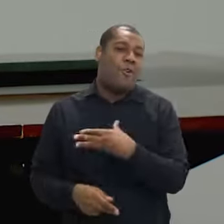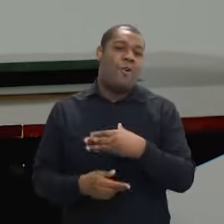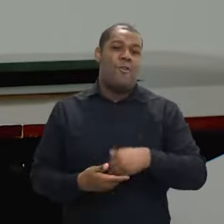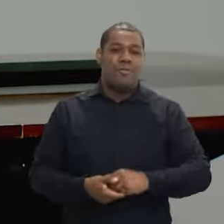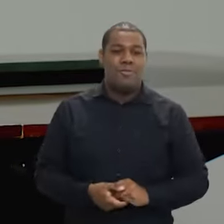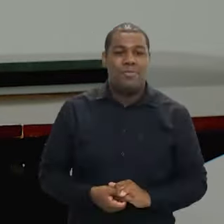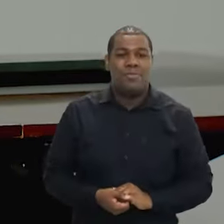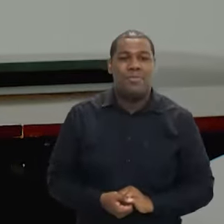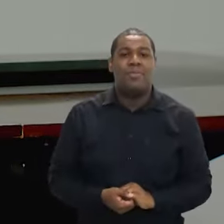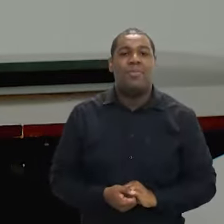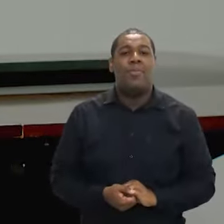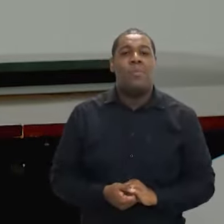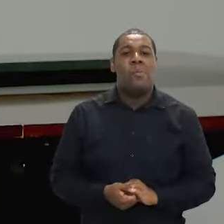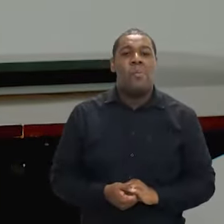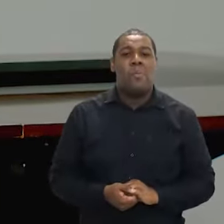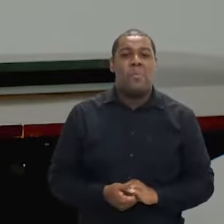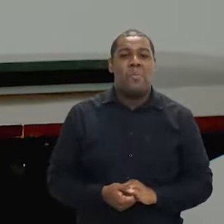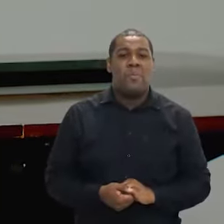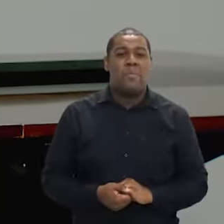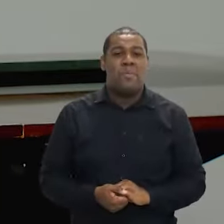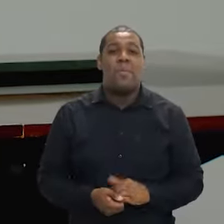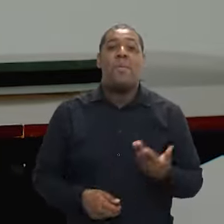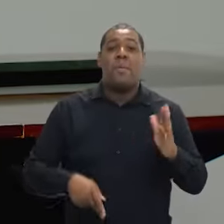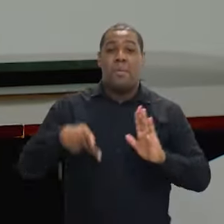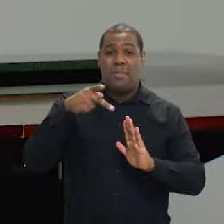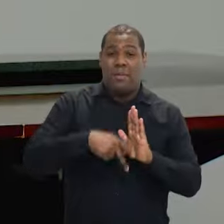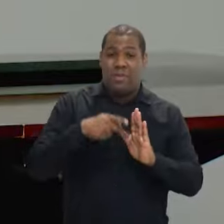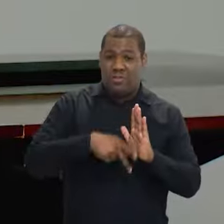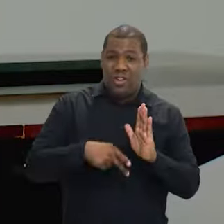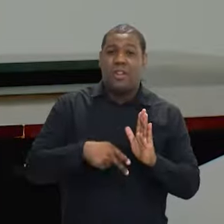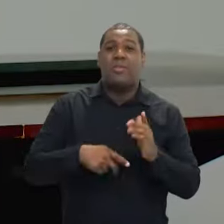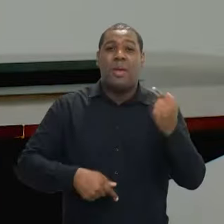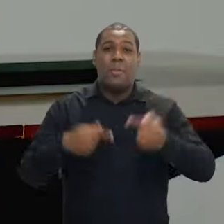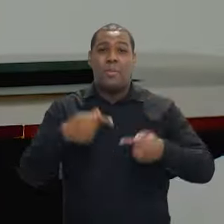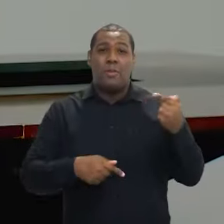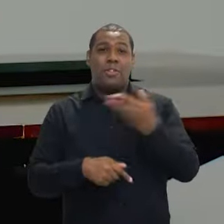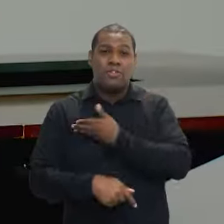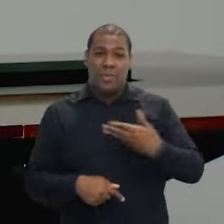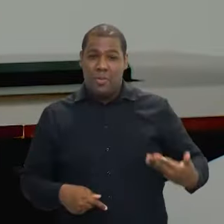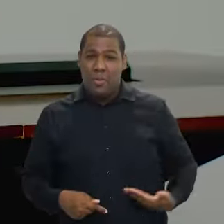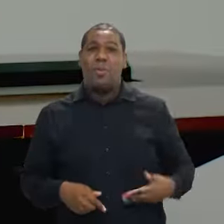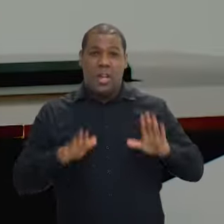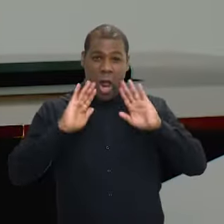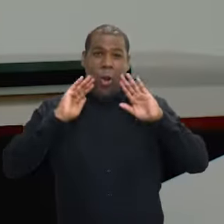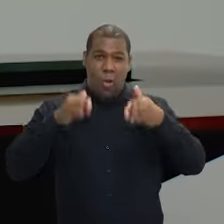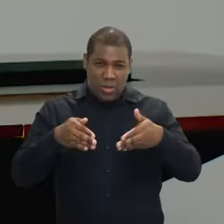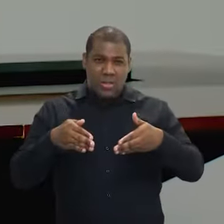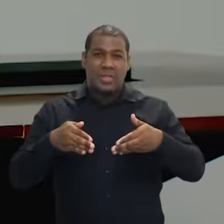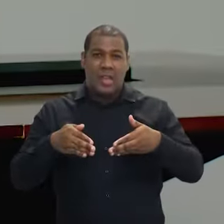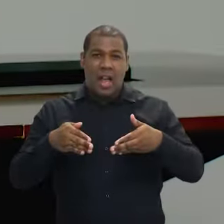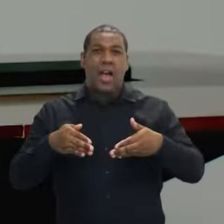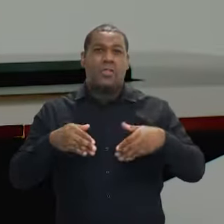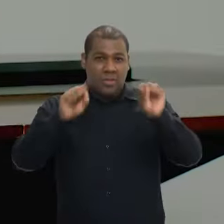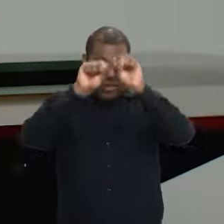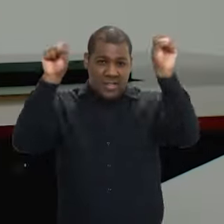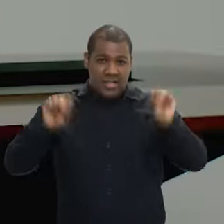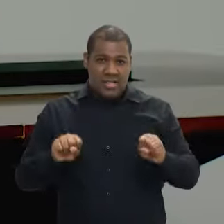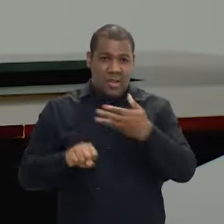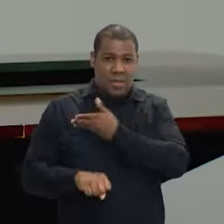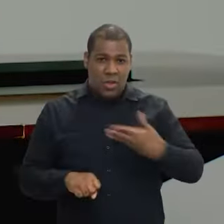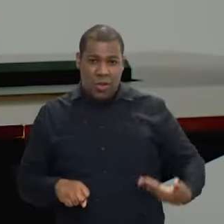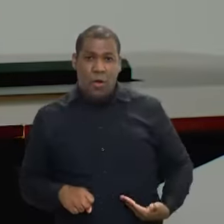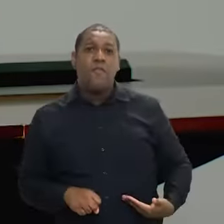aprimoramento do primeiro programa, Traz novas políticas, políticas mais robustas, políticas com um sistema de